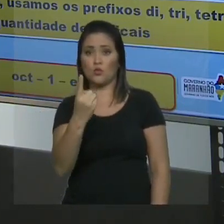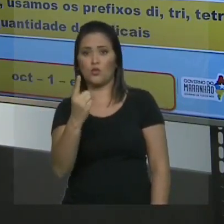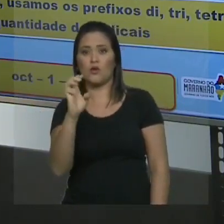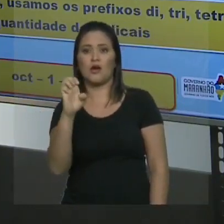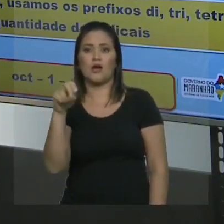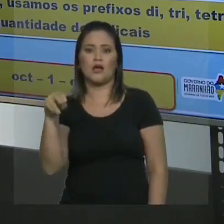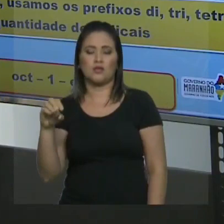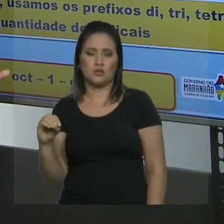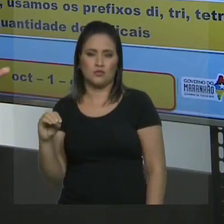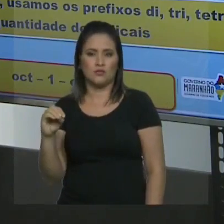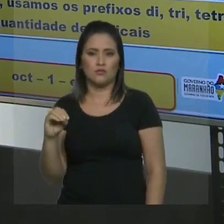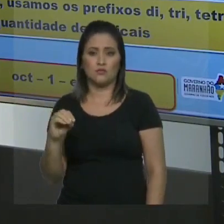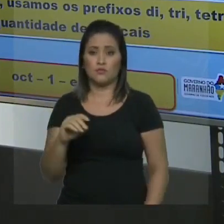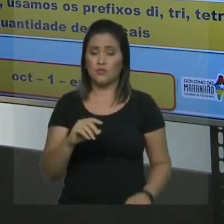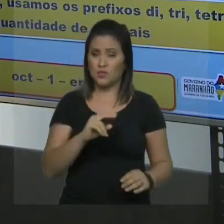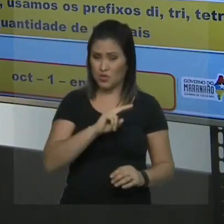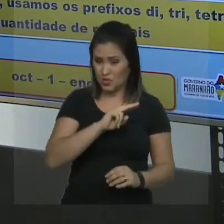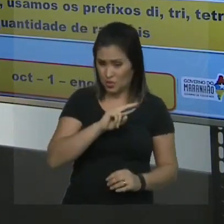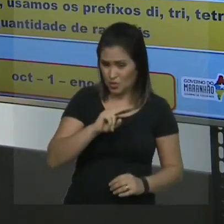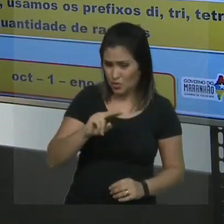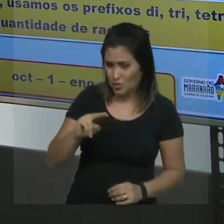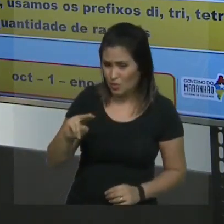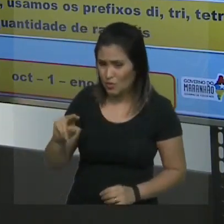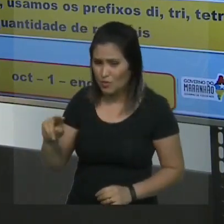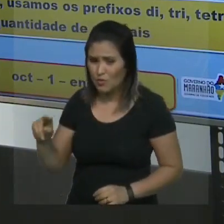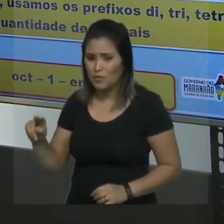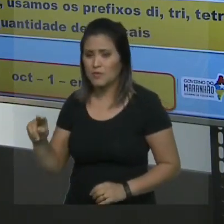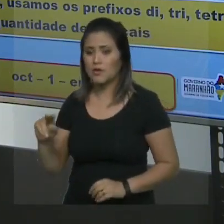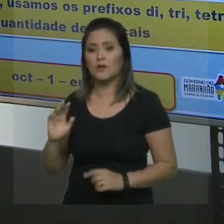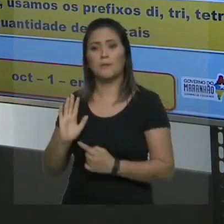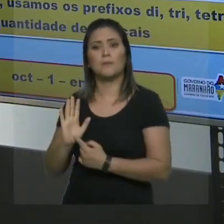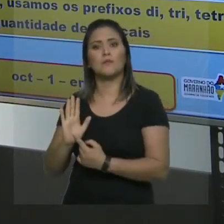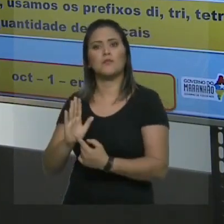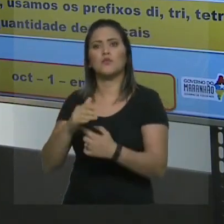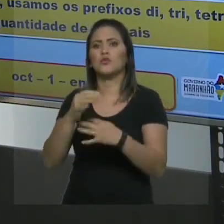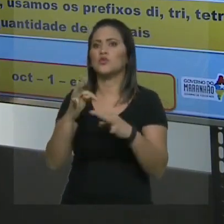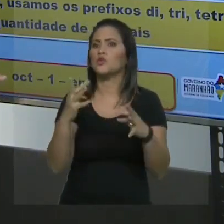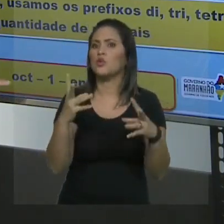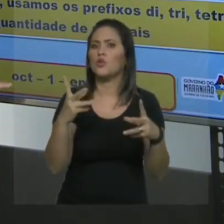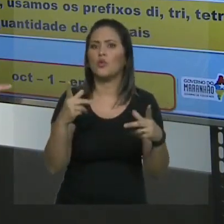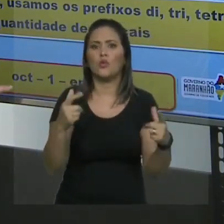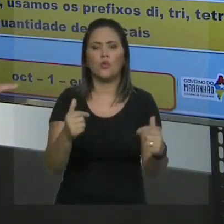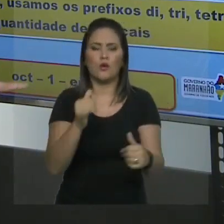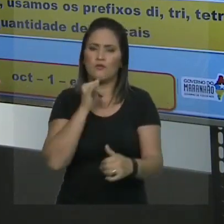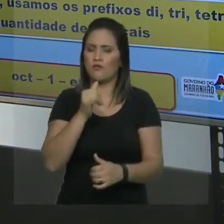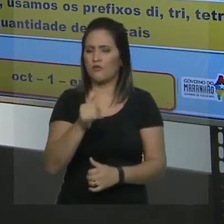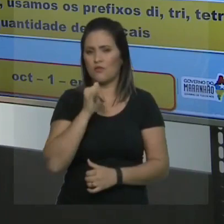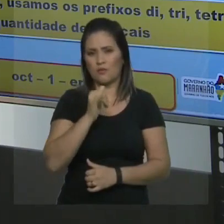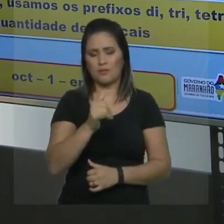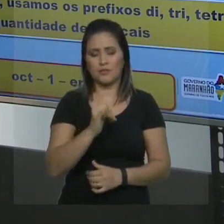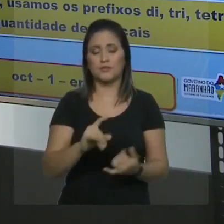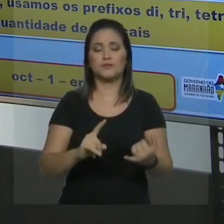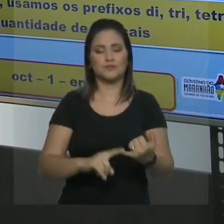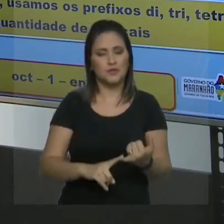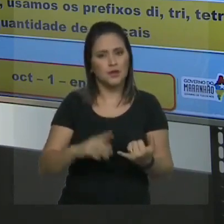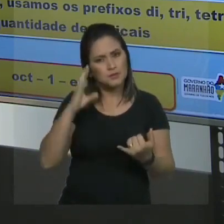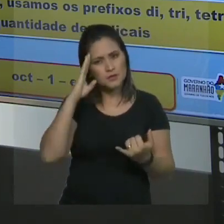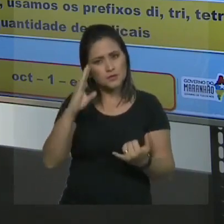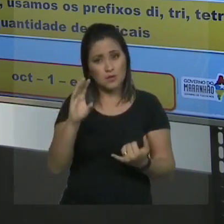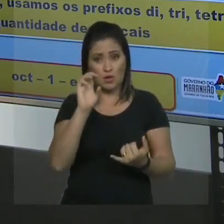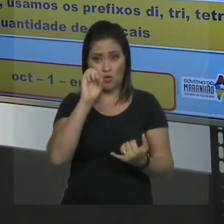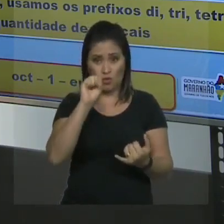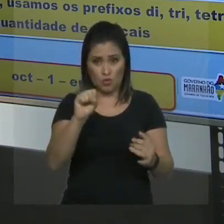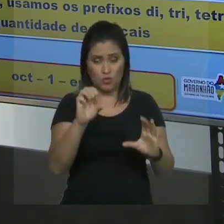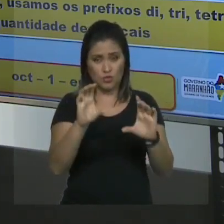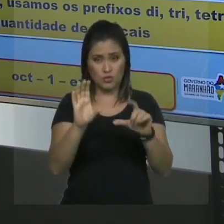Perceba, pessoal, que o nome do composto orgânico dá todas as informações que a cadeia tem. É uma cadeia principal com 8 carbonos, que tem uma